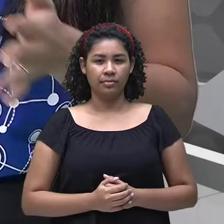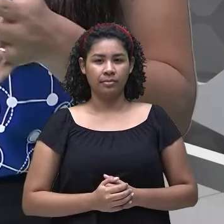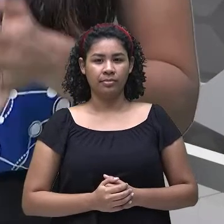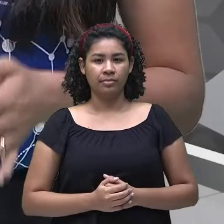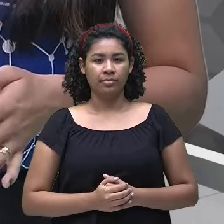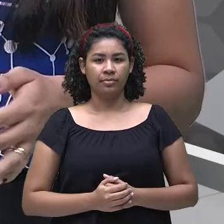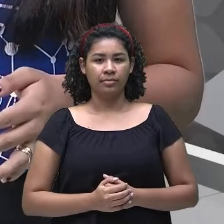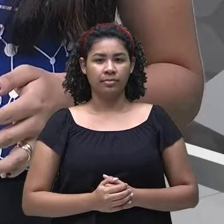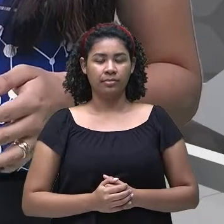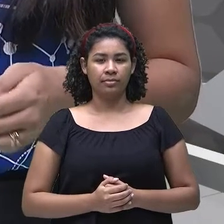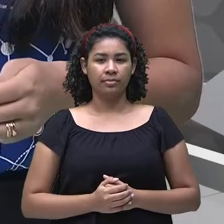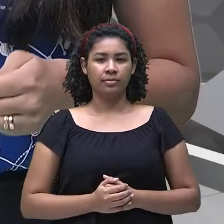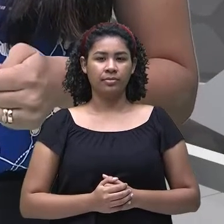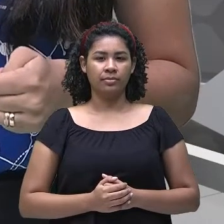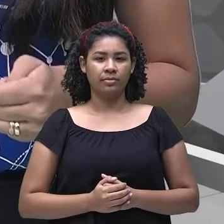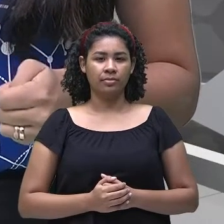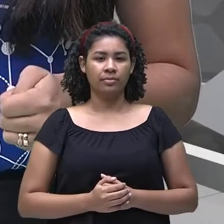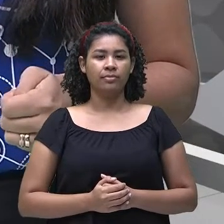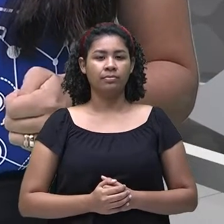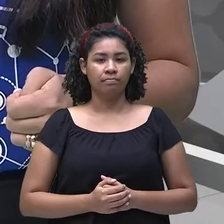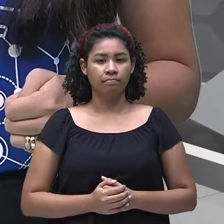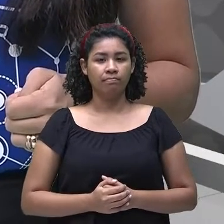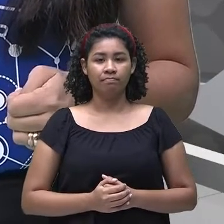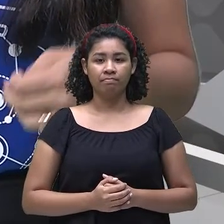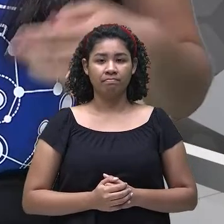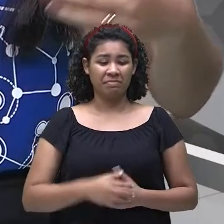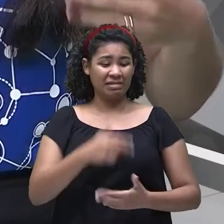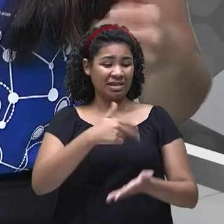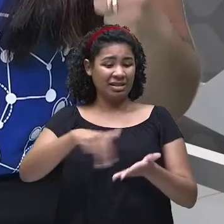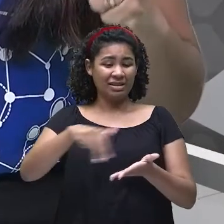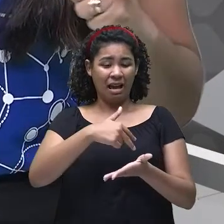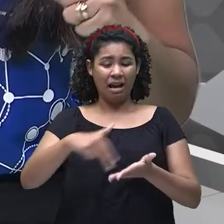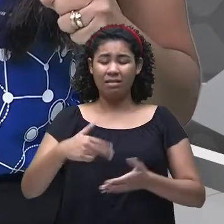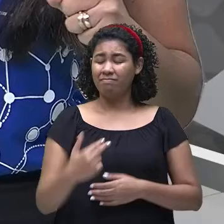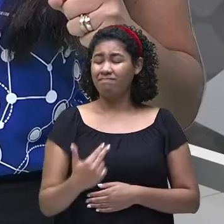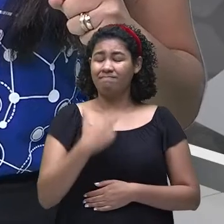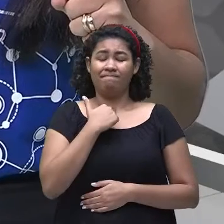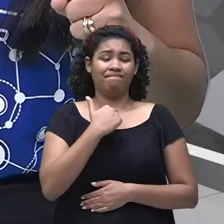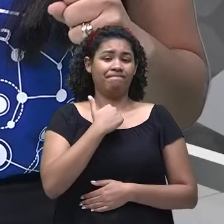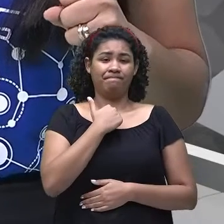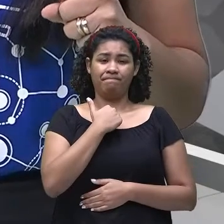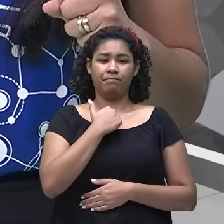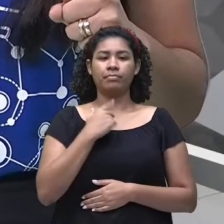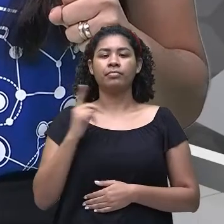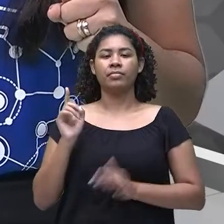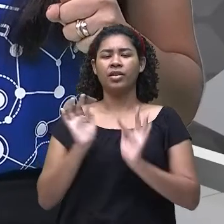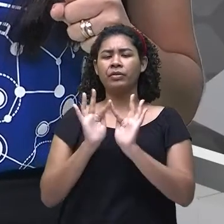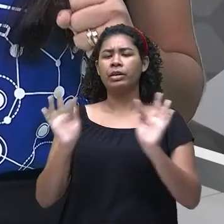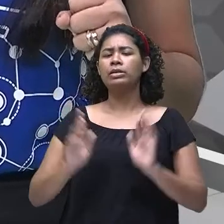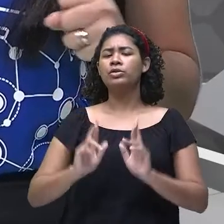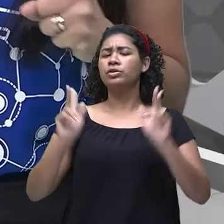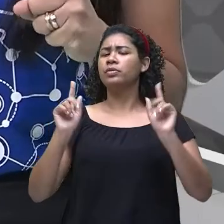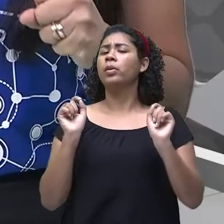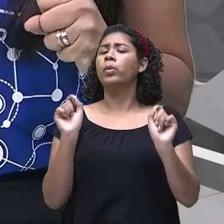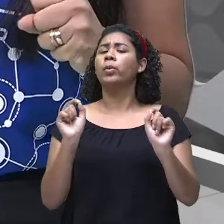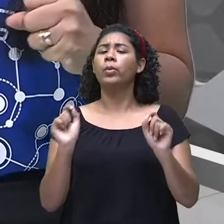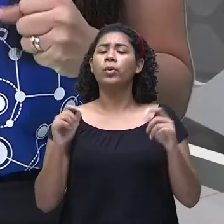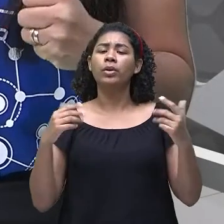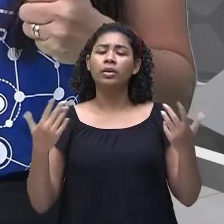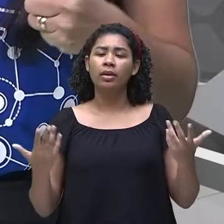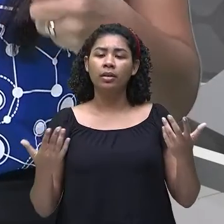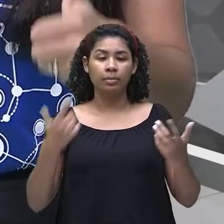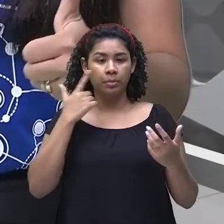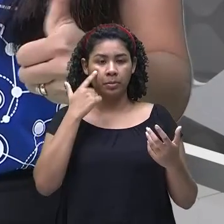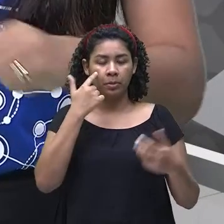can't dance. Eu não posso dançar. O que que tem de diferente nessas frases aí, ó? Na frase de cima,